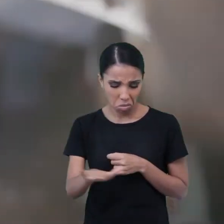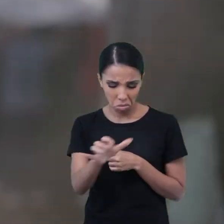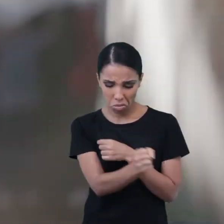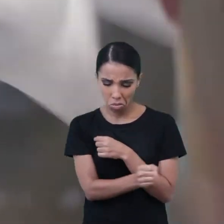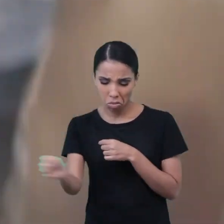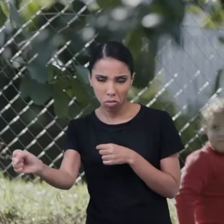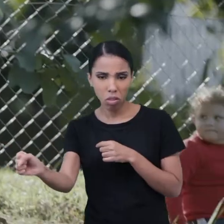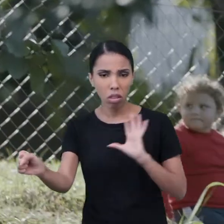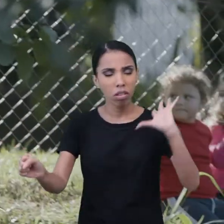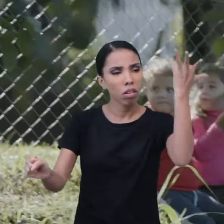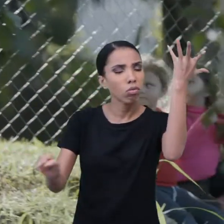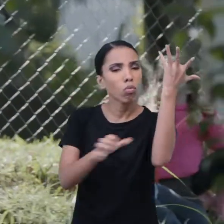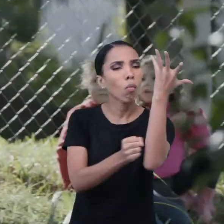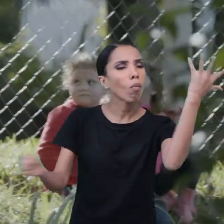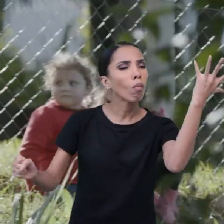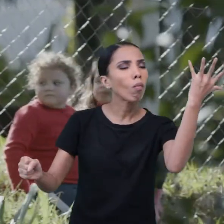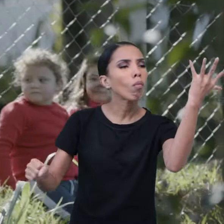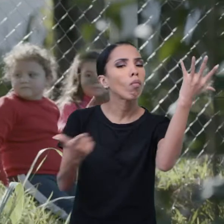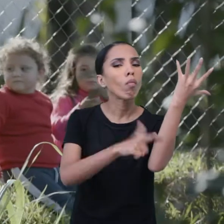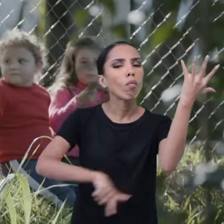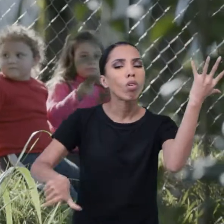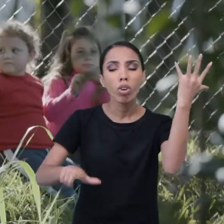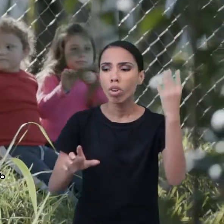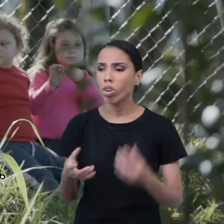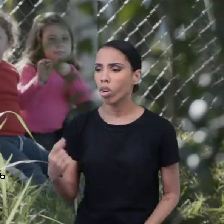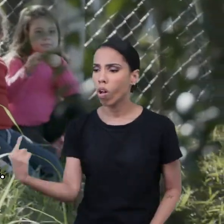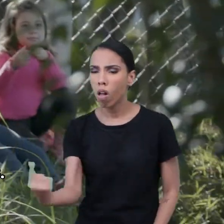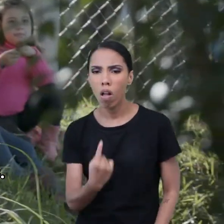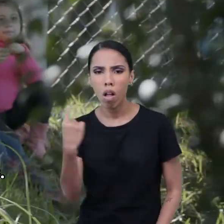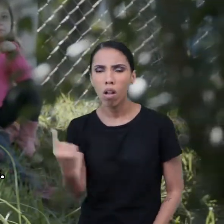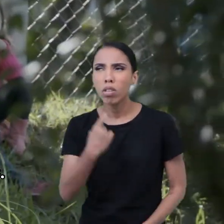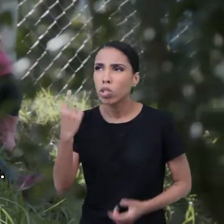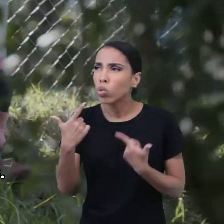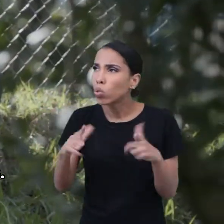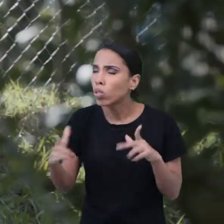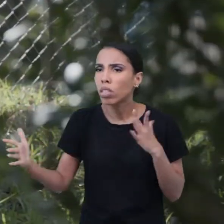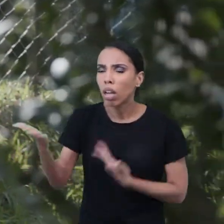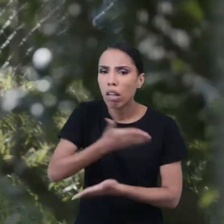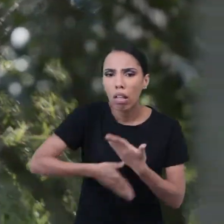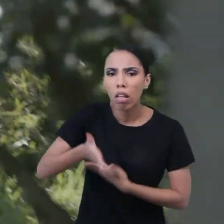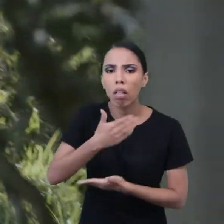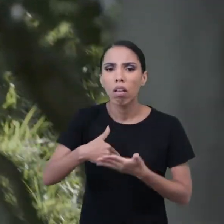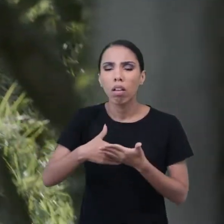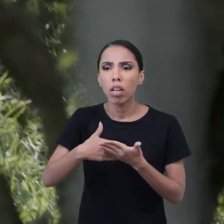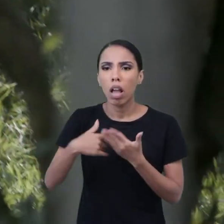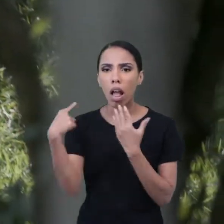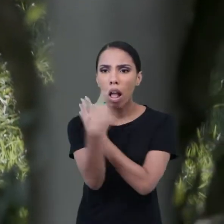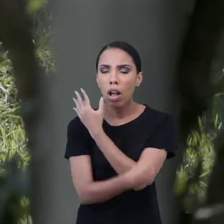bactérias boas e saudáveis que vão justamente estimular o seu organismo, estimular a sua imunidade, as suas defesas. Isso,